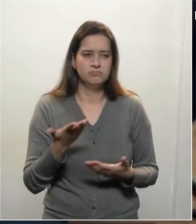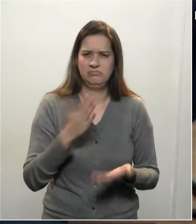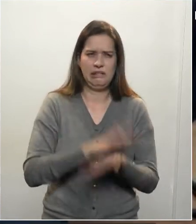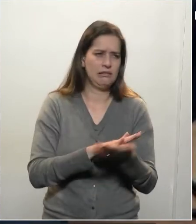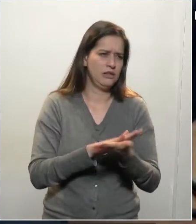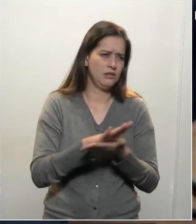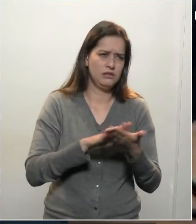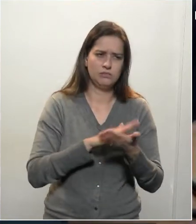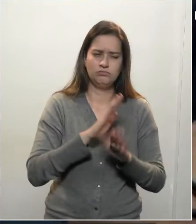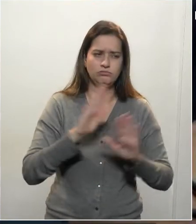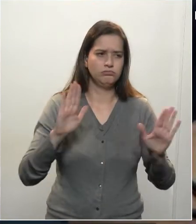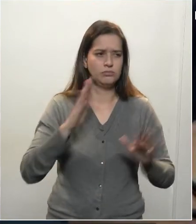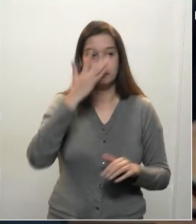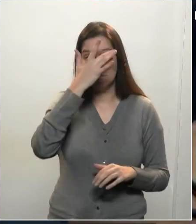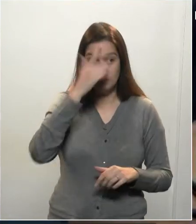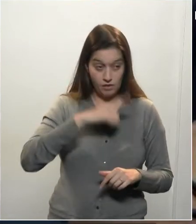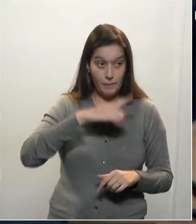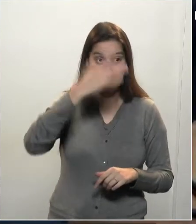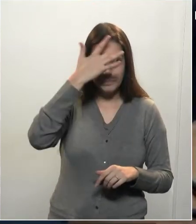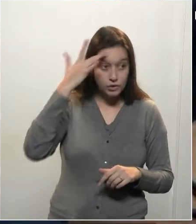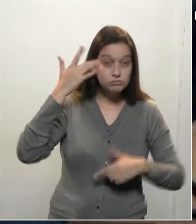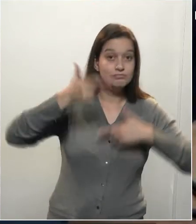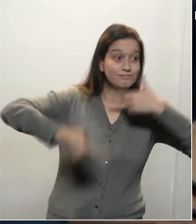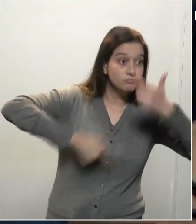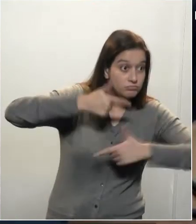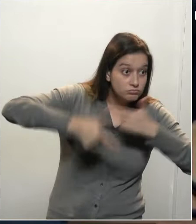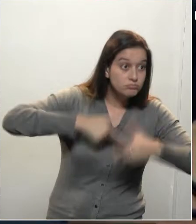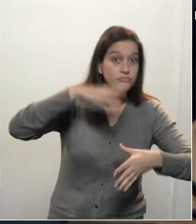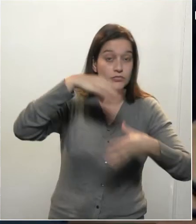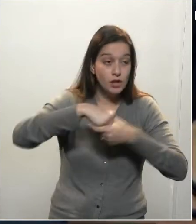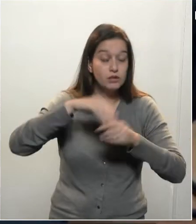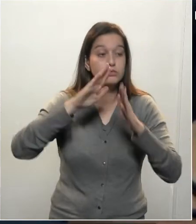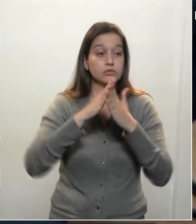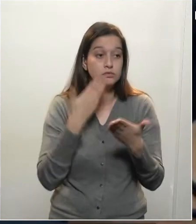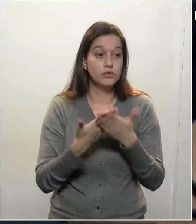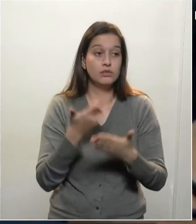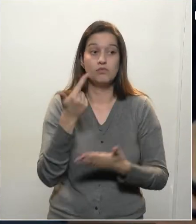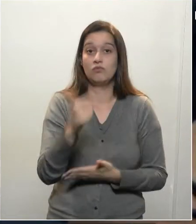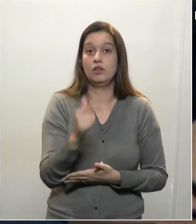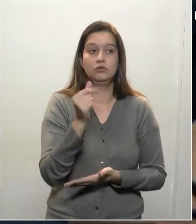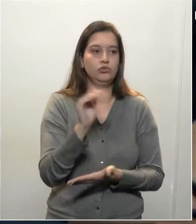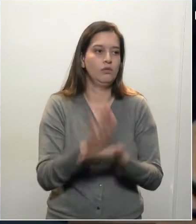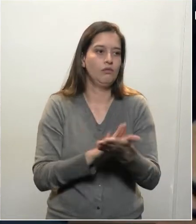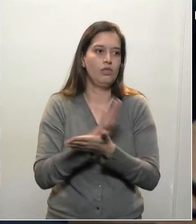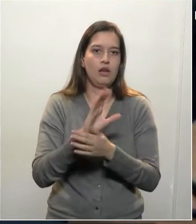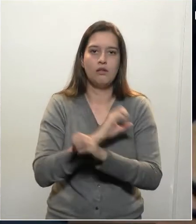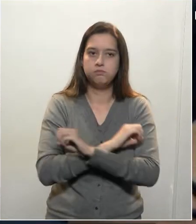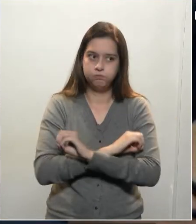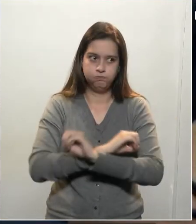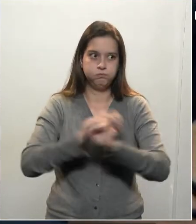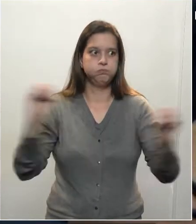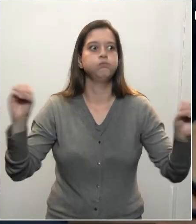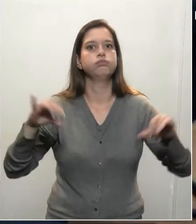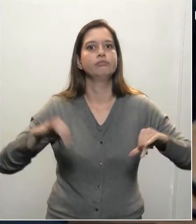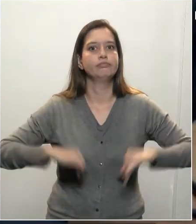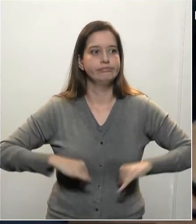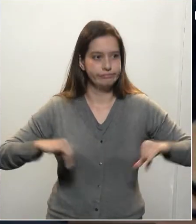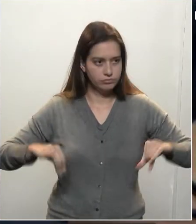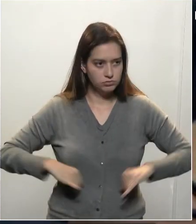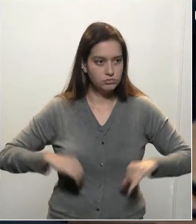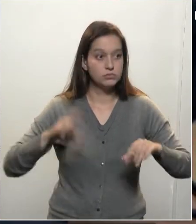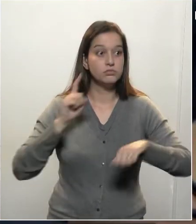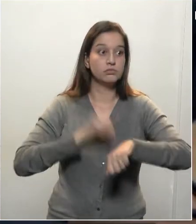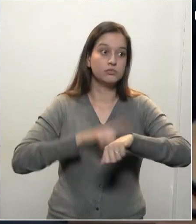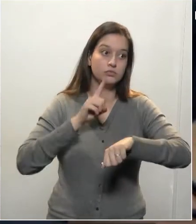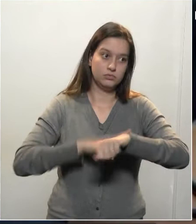nada para viver, sem dinheiro nenhum. Então, eu preciso entender essa conjuntura que nós estamos vivendo. É um quadro difícil.